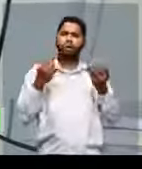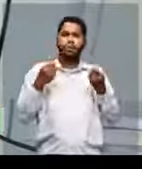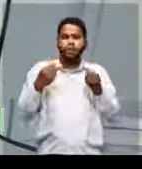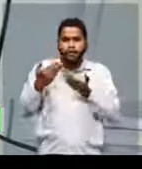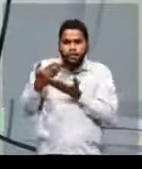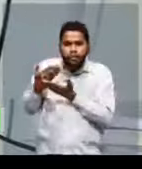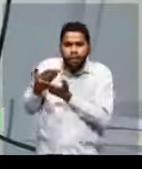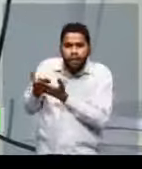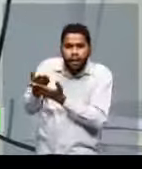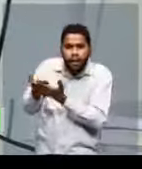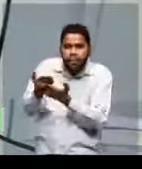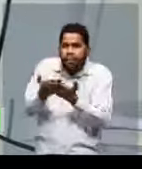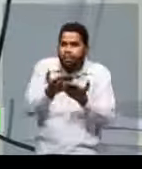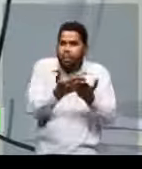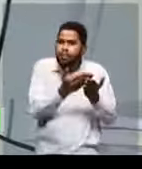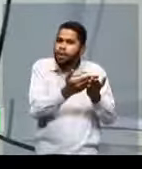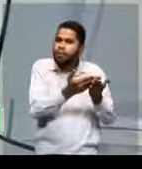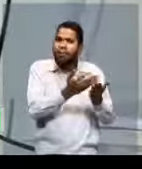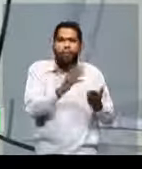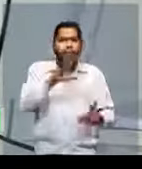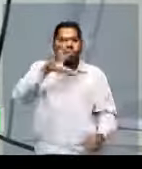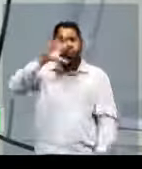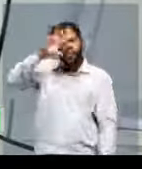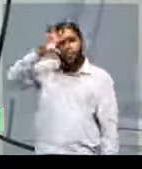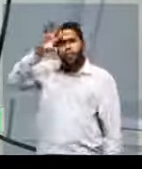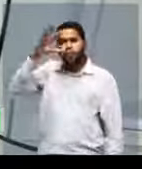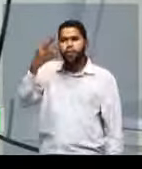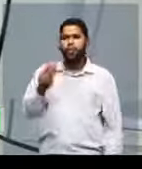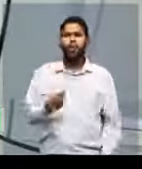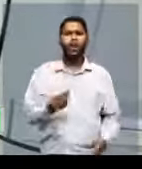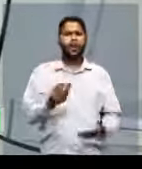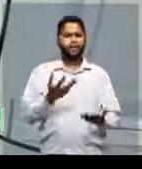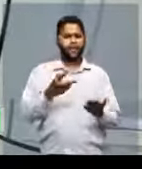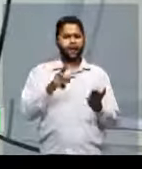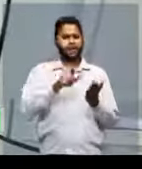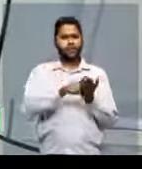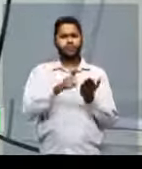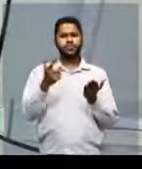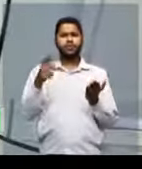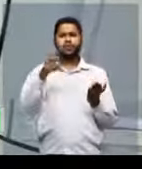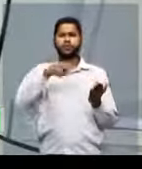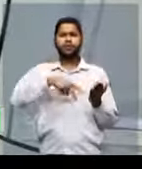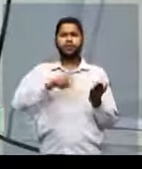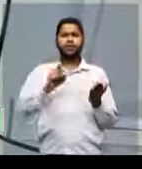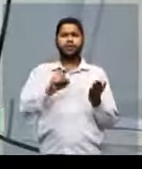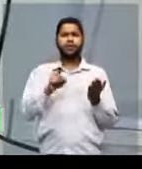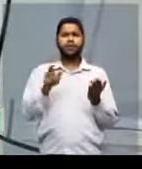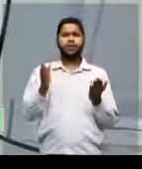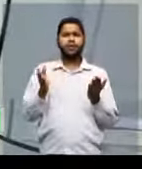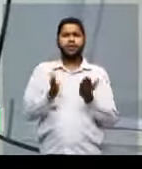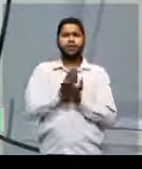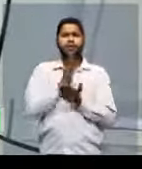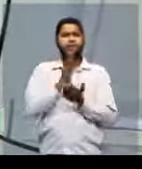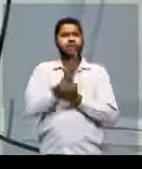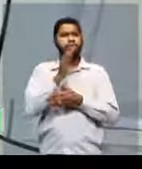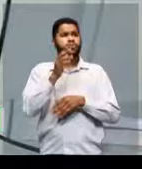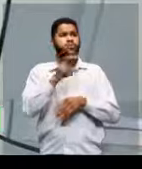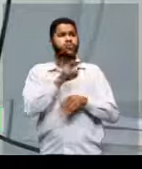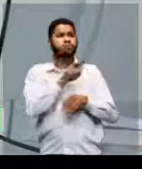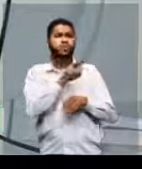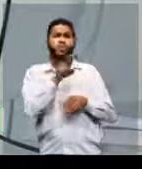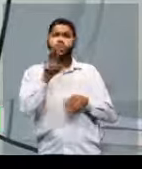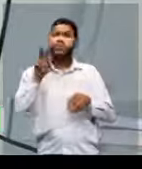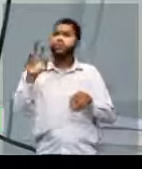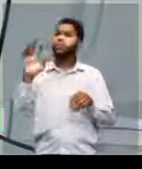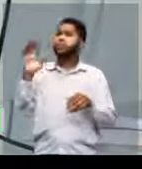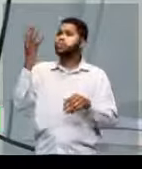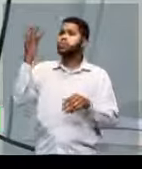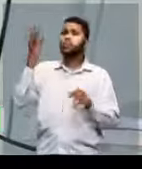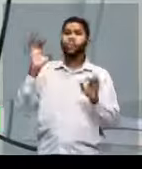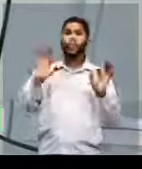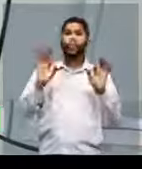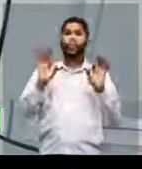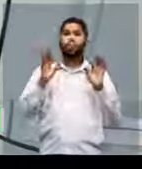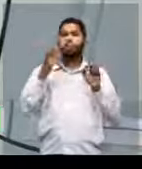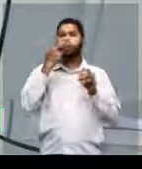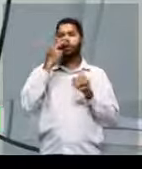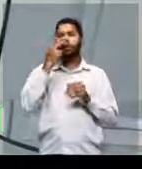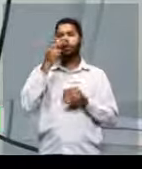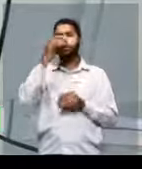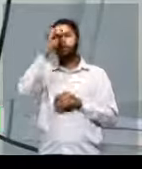matérias que a gente desenvolve aqui, não lendo jornal, não lendo revistas, não acompanhando o que acontece no mundo.